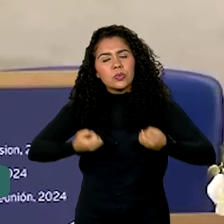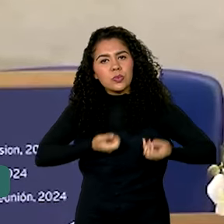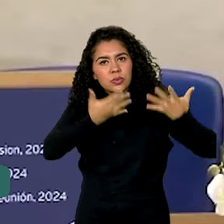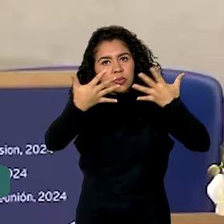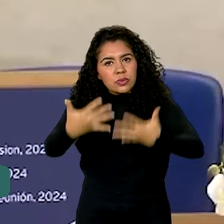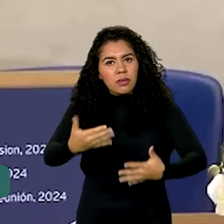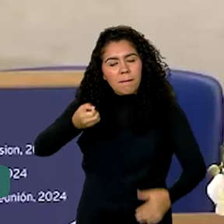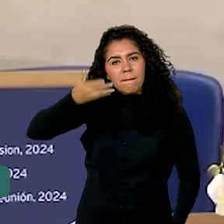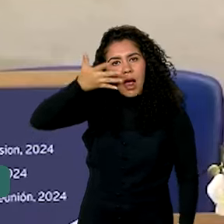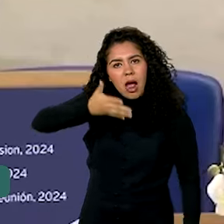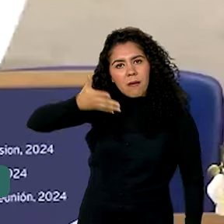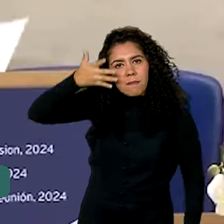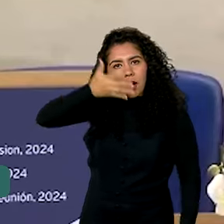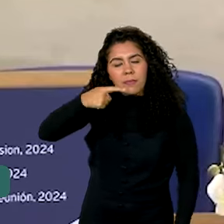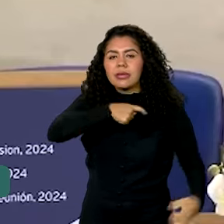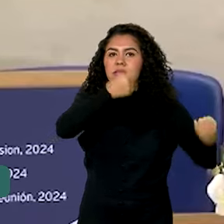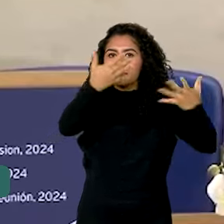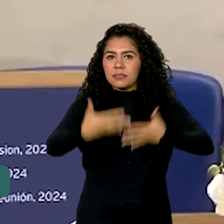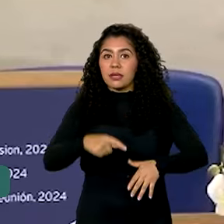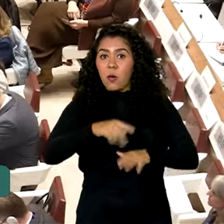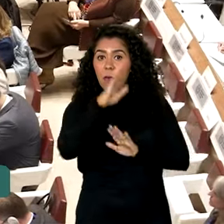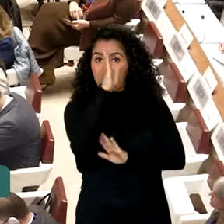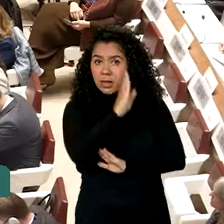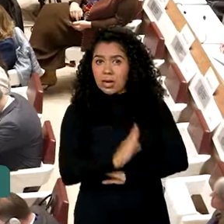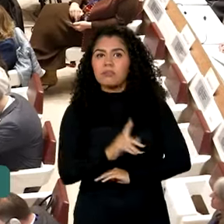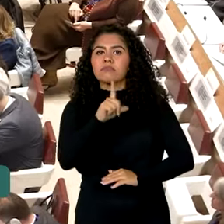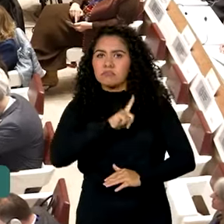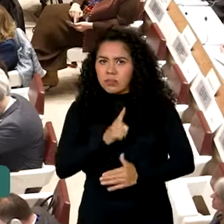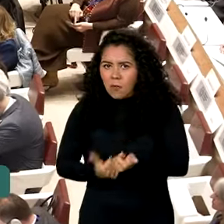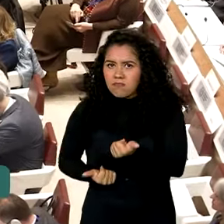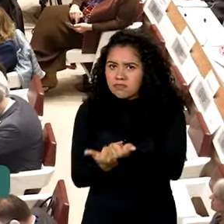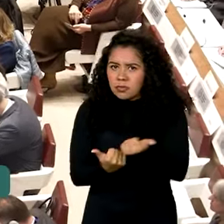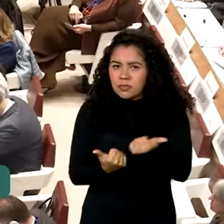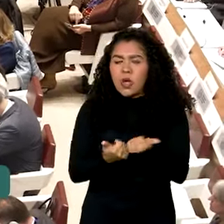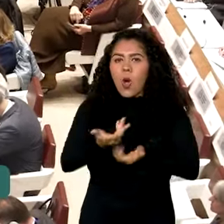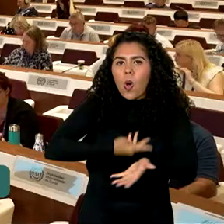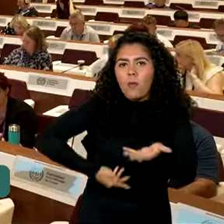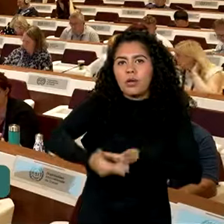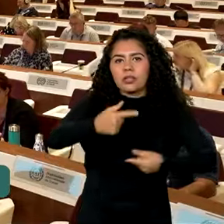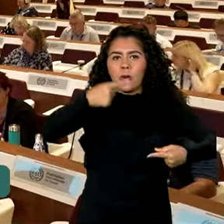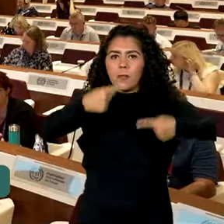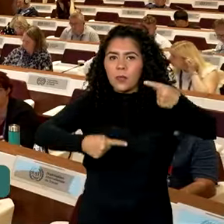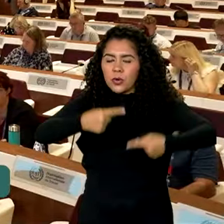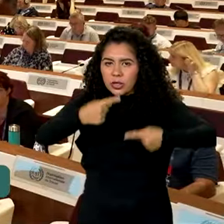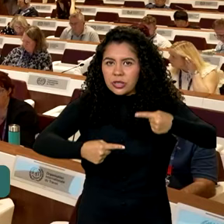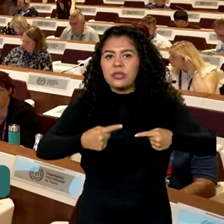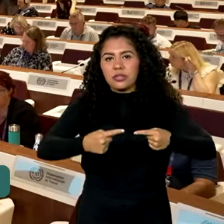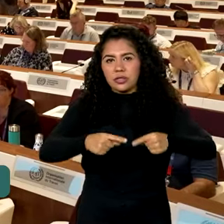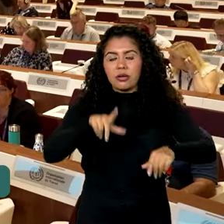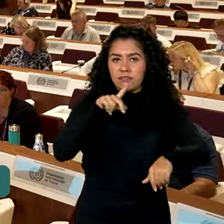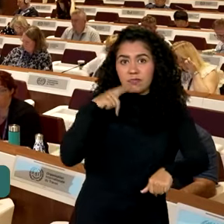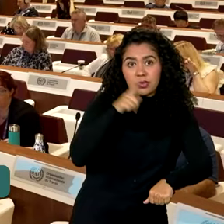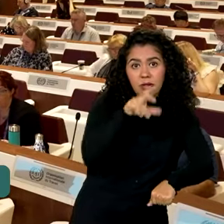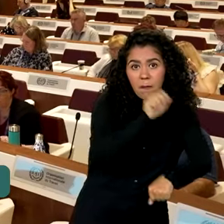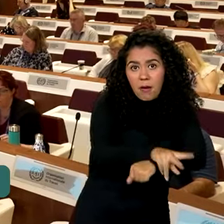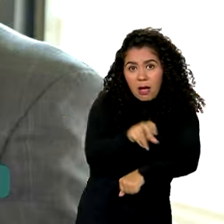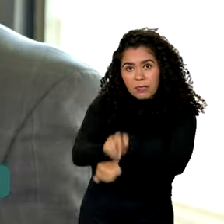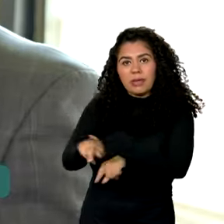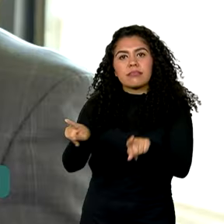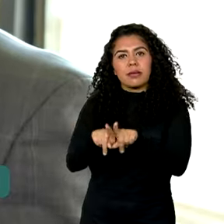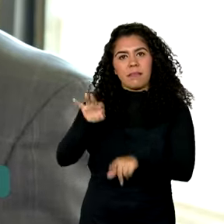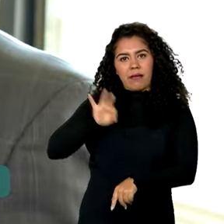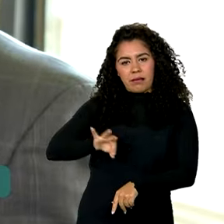Segundo ele, o Brasil tem muito a contribuir, compartilhando políticas públicas de geração de emprego e renda.